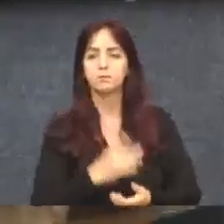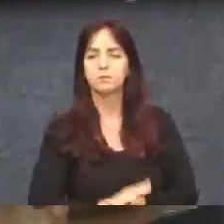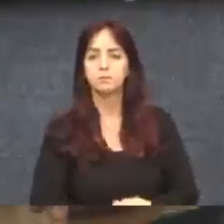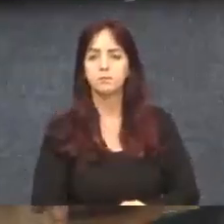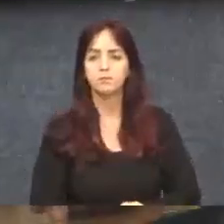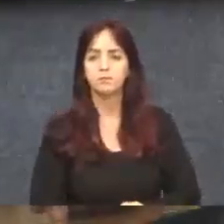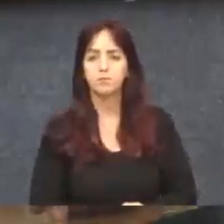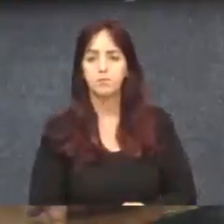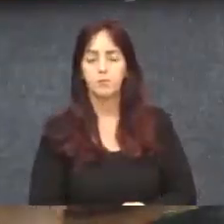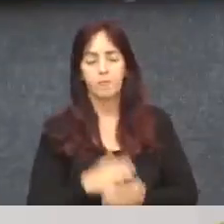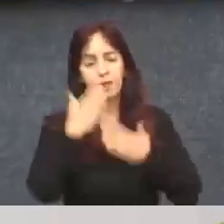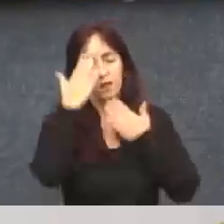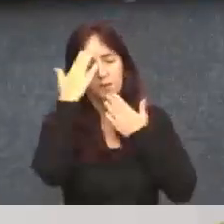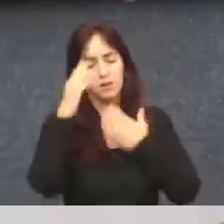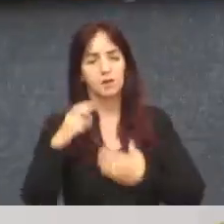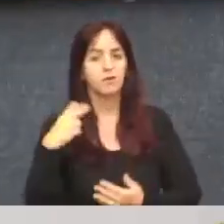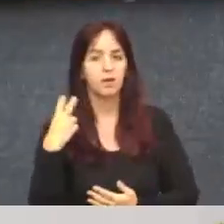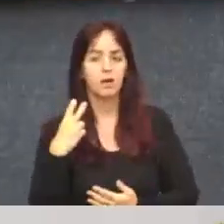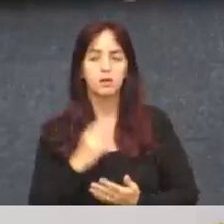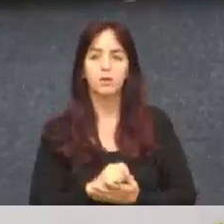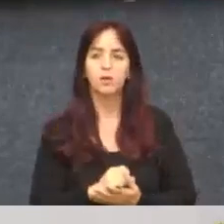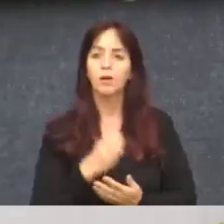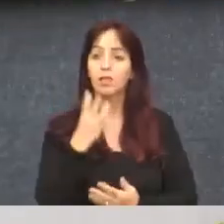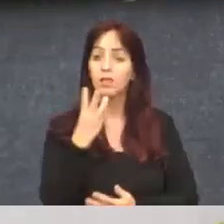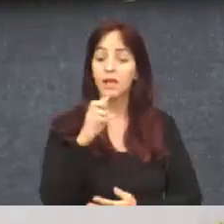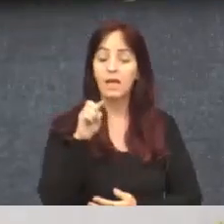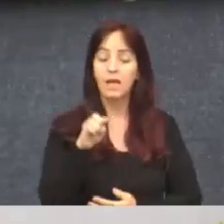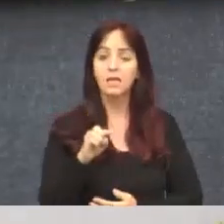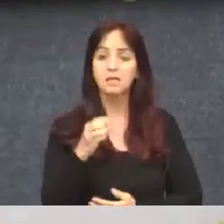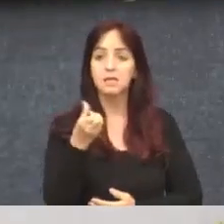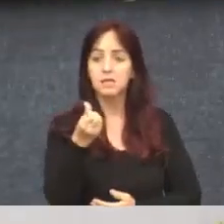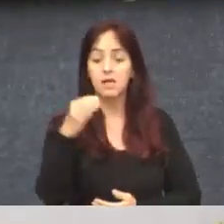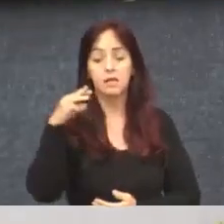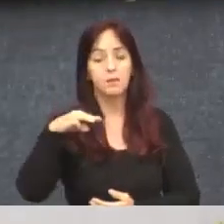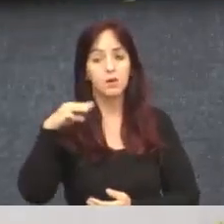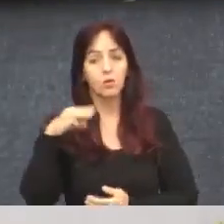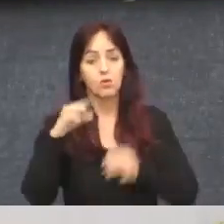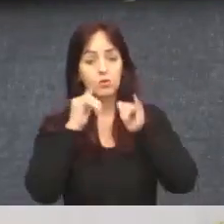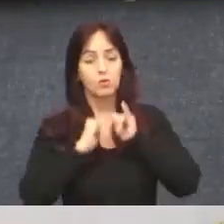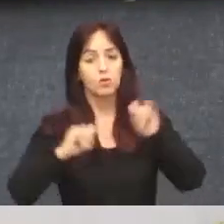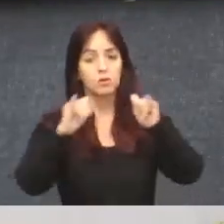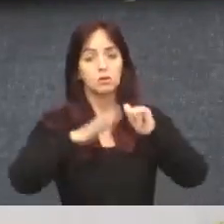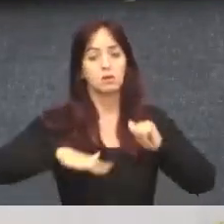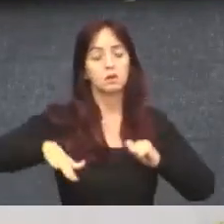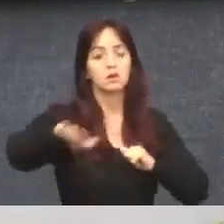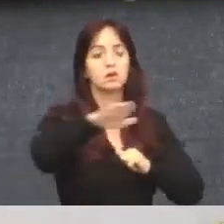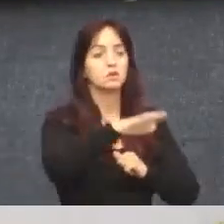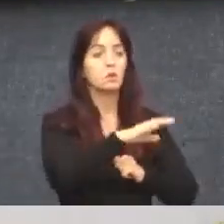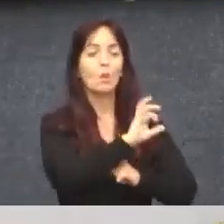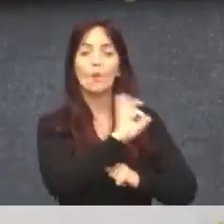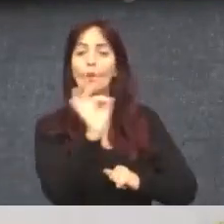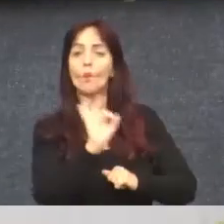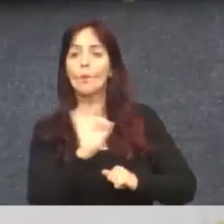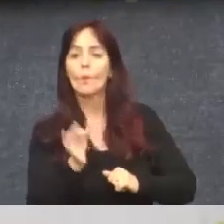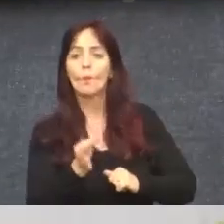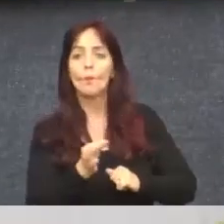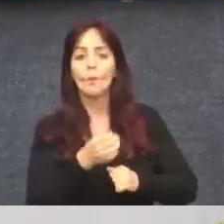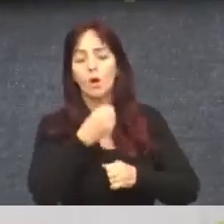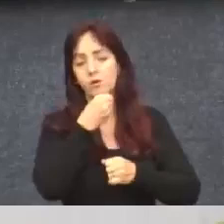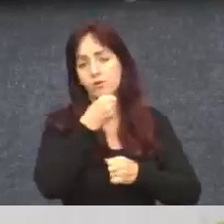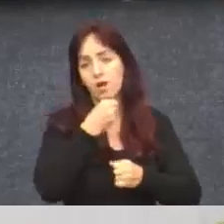Obrigado, vereador. 15 horas e 6 minutos nós passaremos ao grande expediente. Não havendo quem queira fazer o uso da palavra,